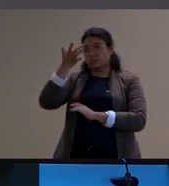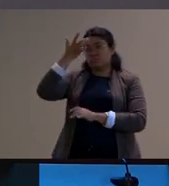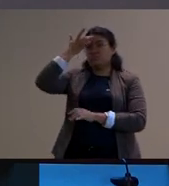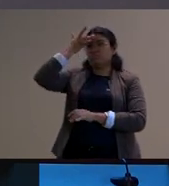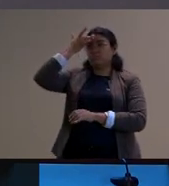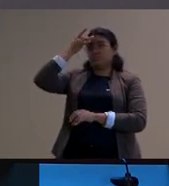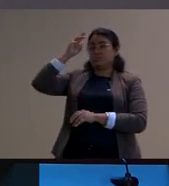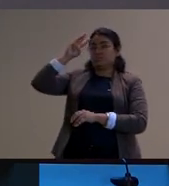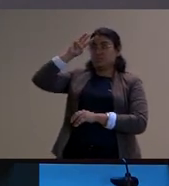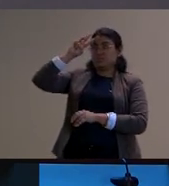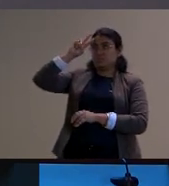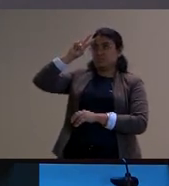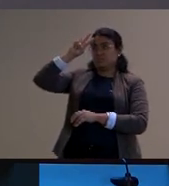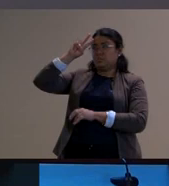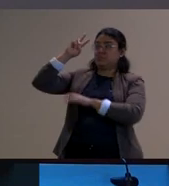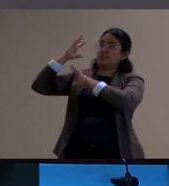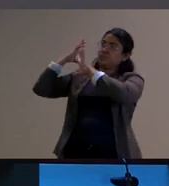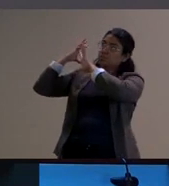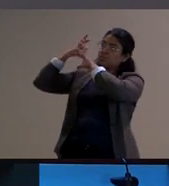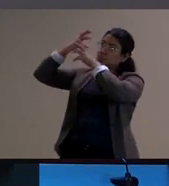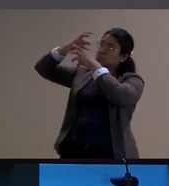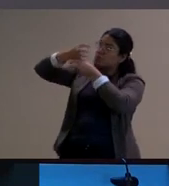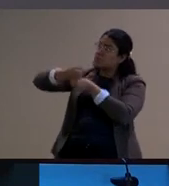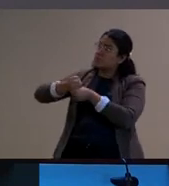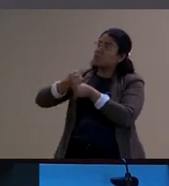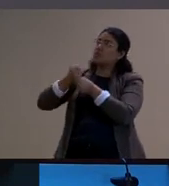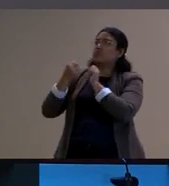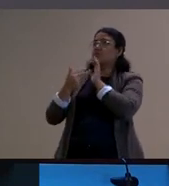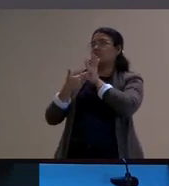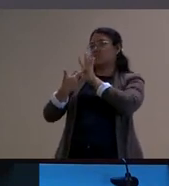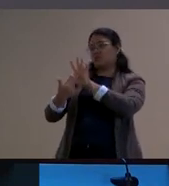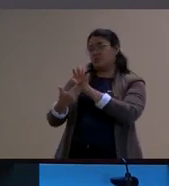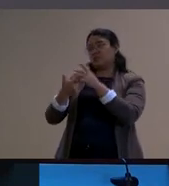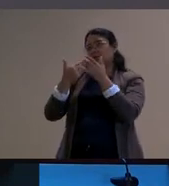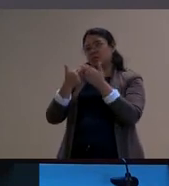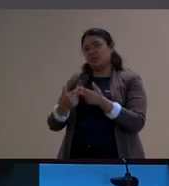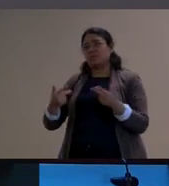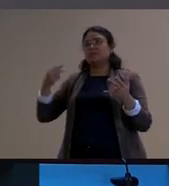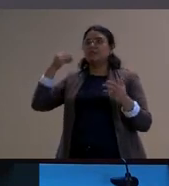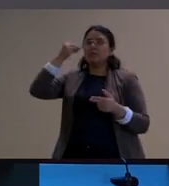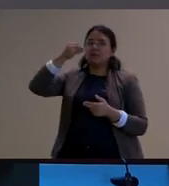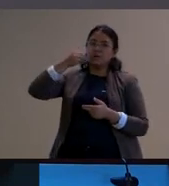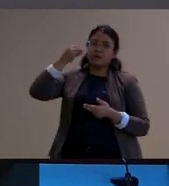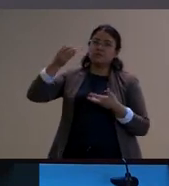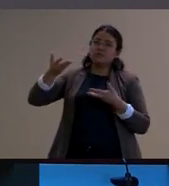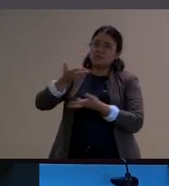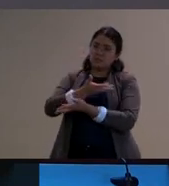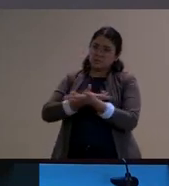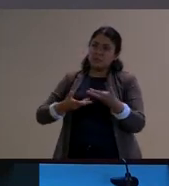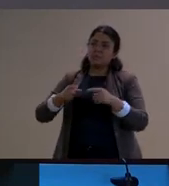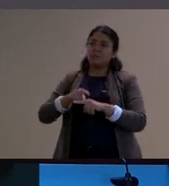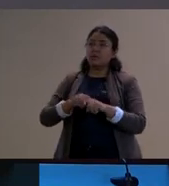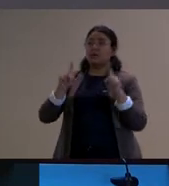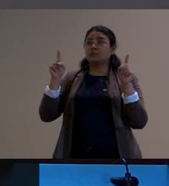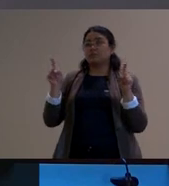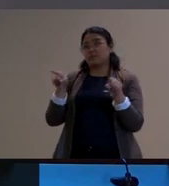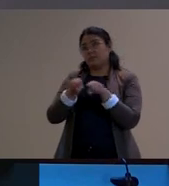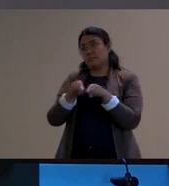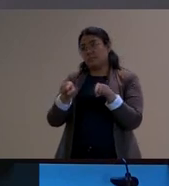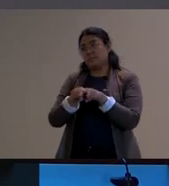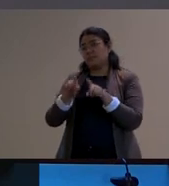buscar isso para não só para poder elaborar a sua experiência e compartilhar mas para poder de fato